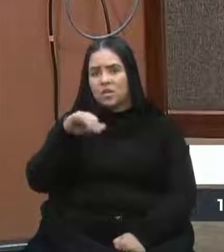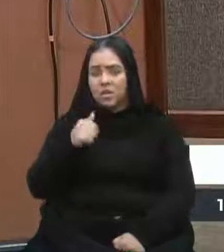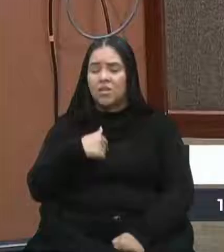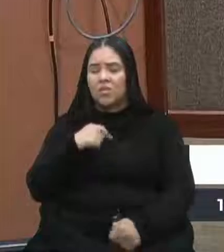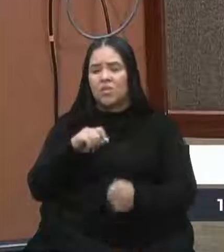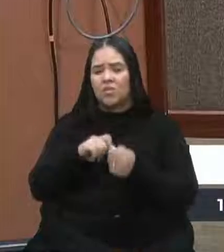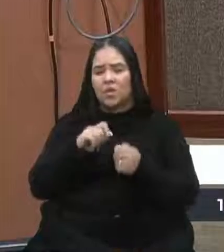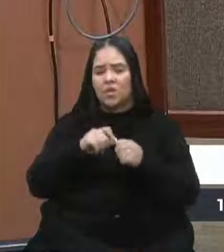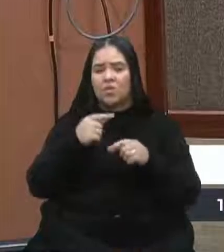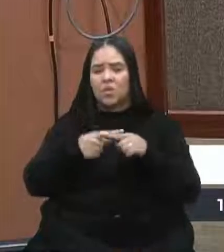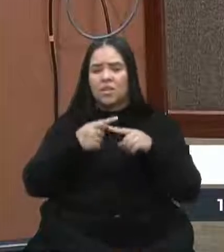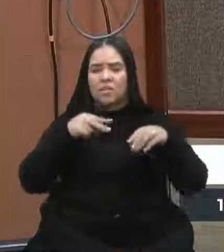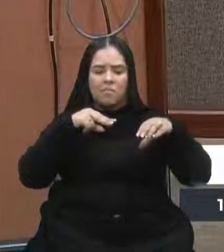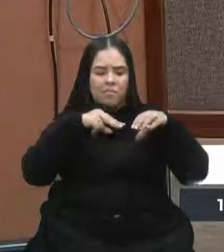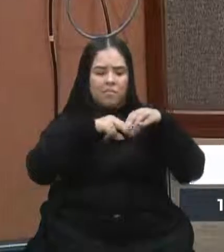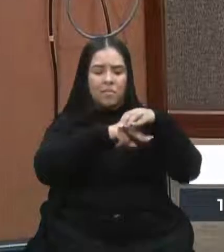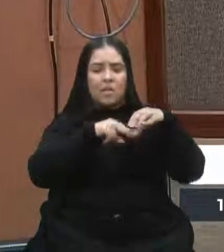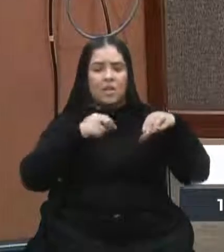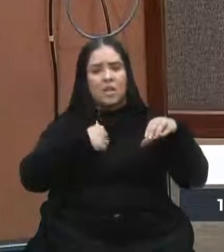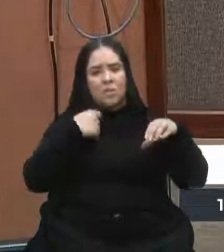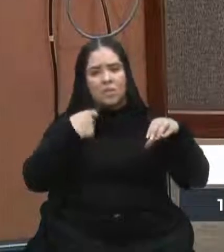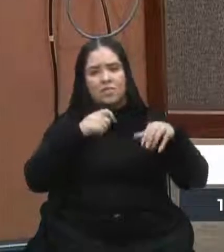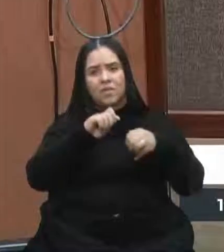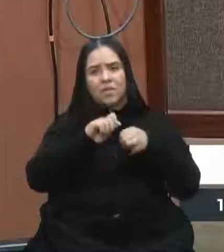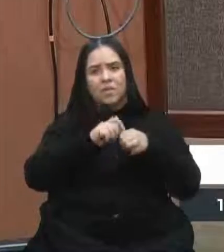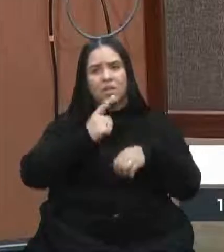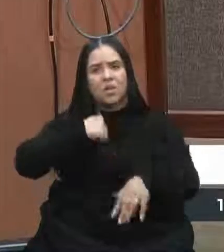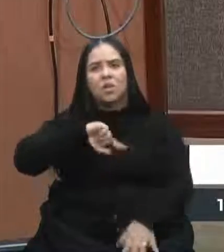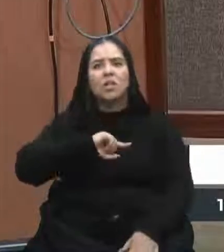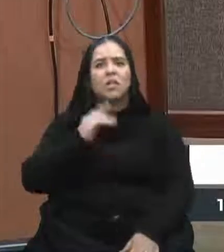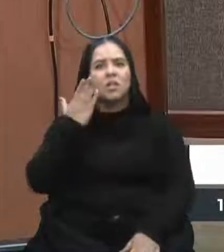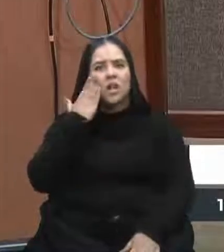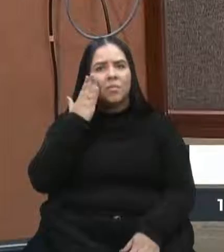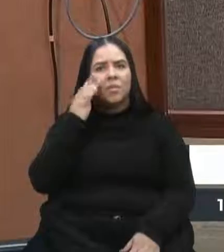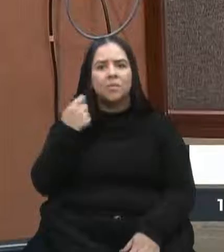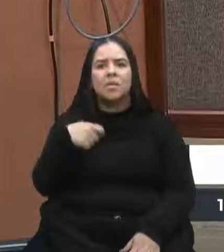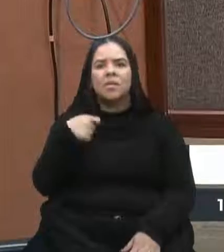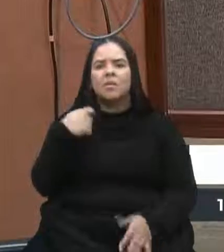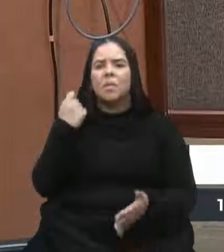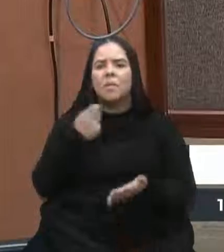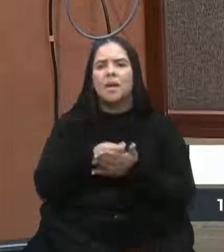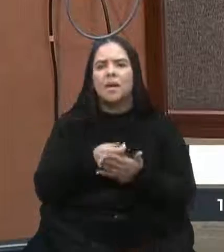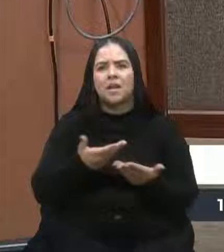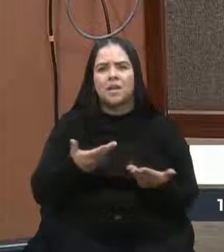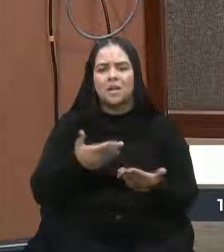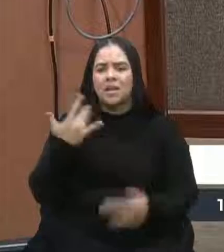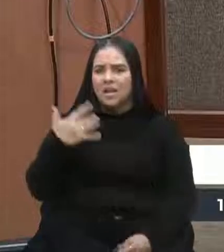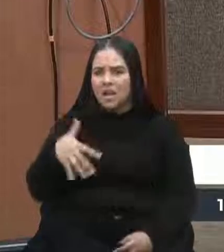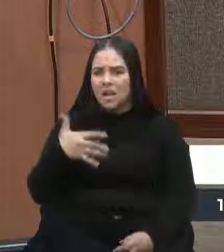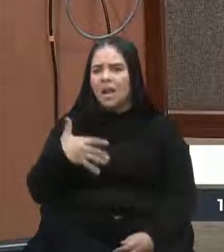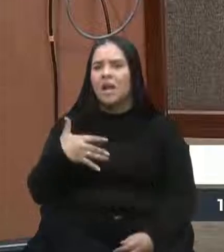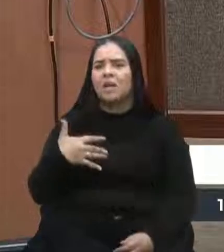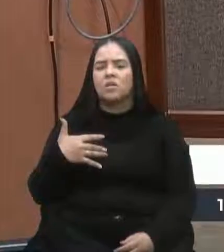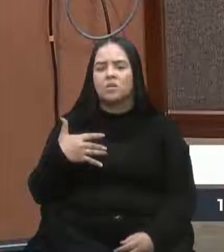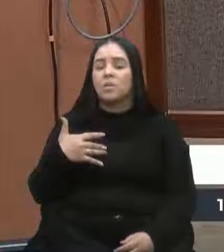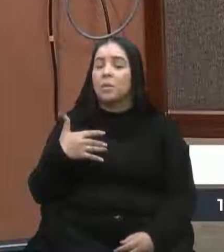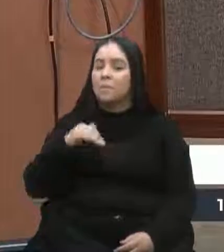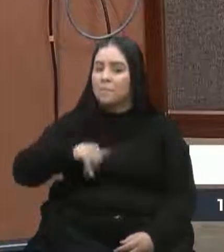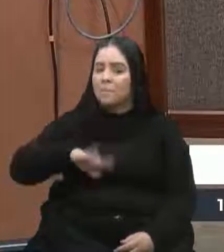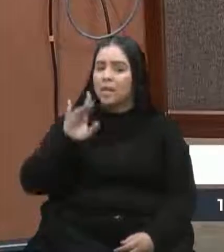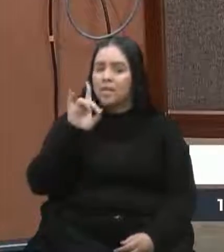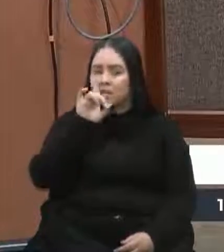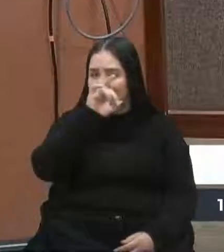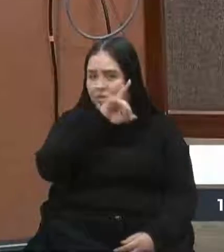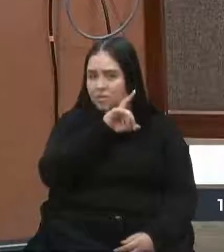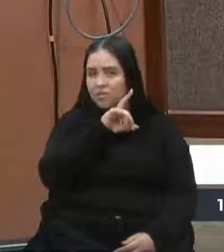por uma patologia e por uma doença, preciso fazer. E a gente sabe que ainda tem que pagar essa diferença que é altíssima. Então, são exames caros, é mais difícil.